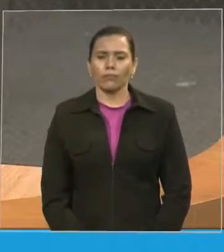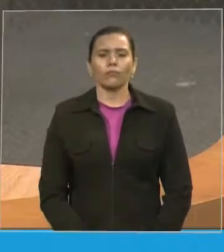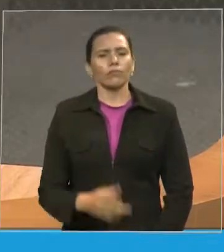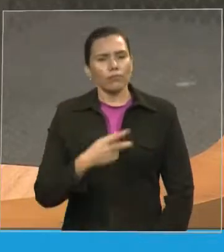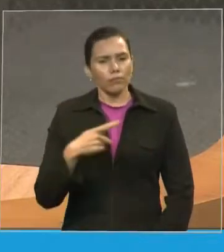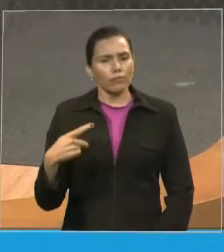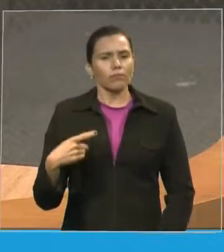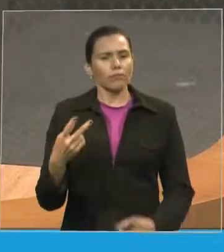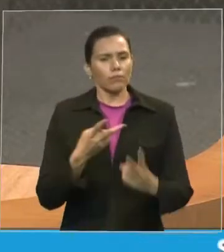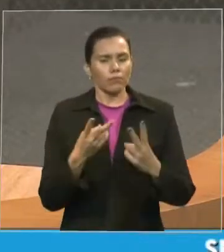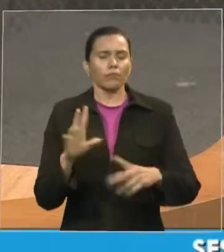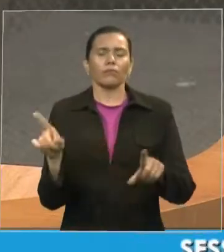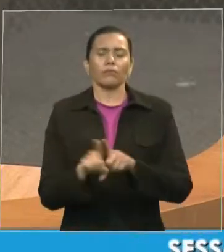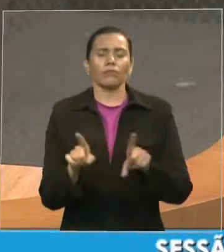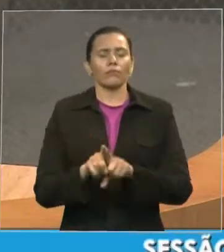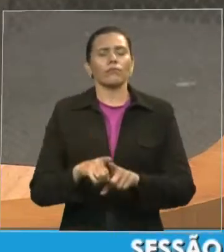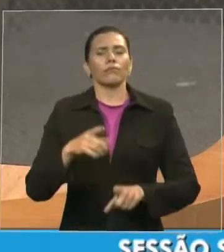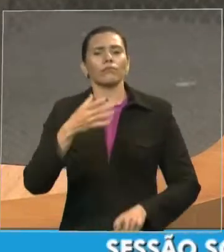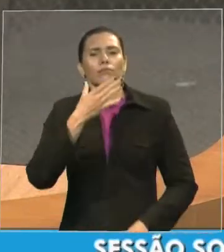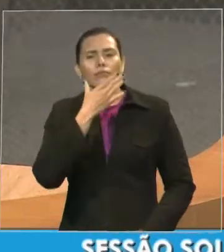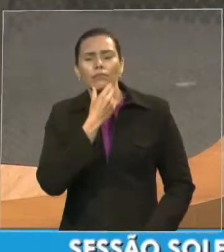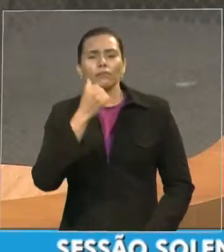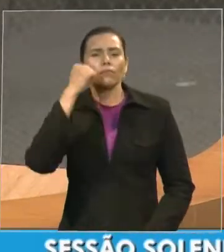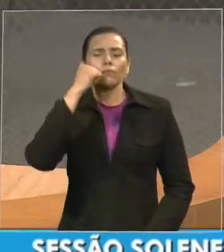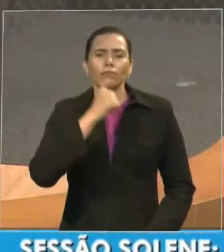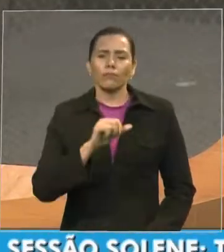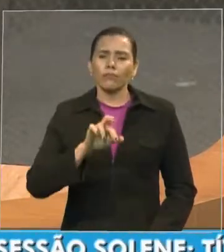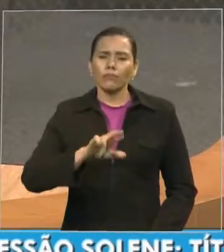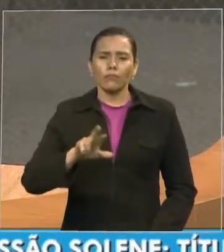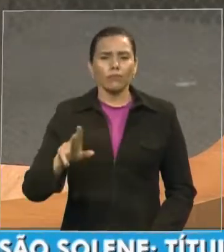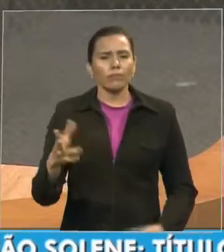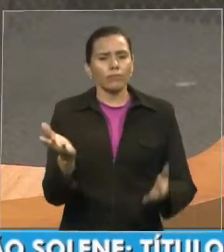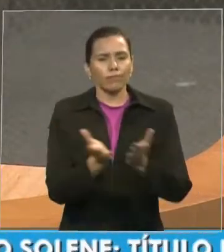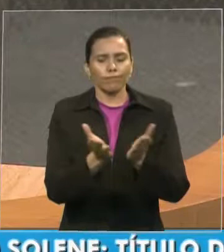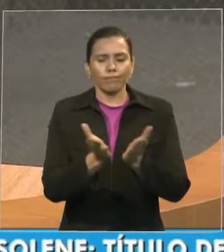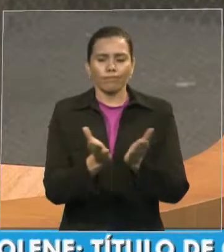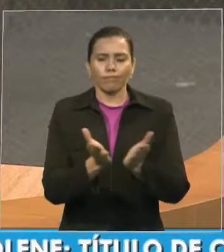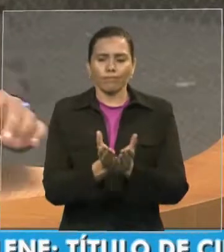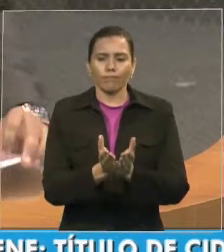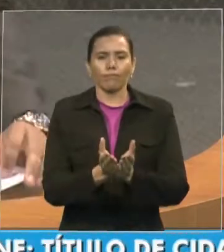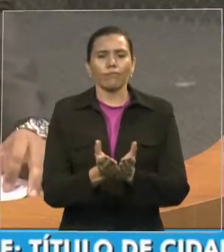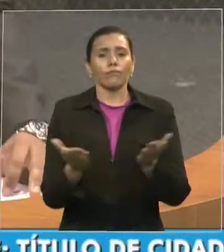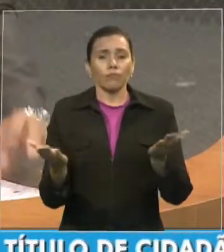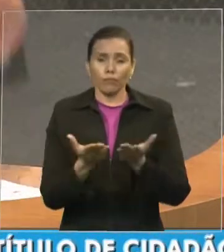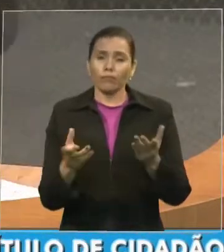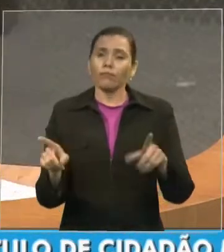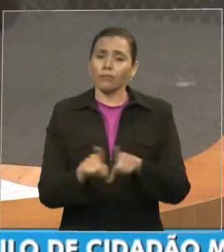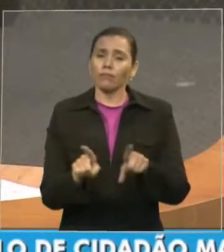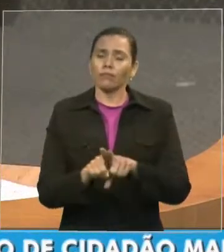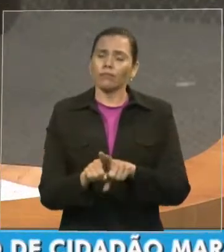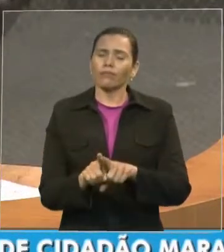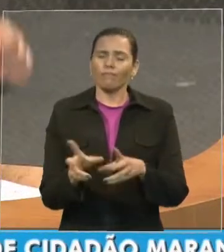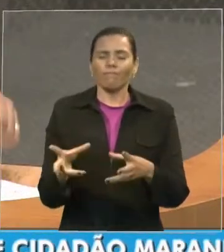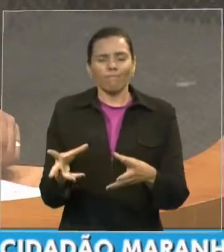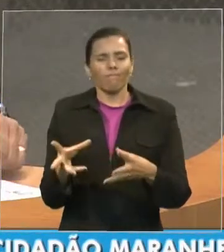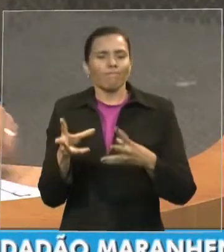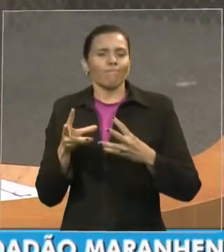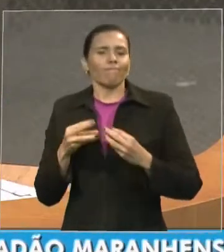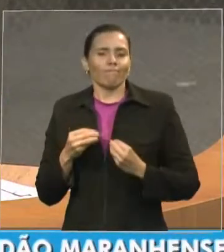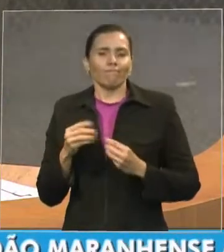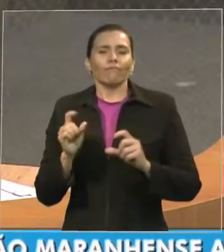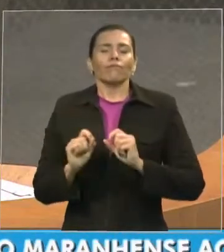aqui recebendo também, como diz o pastor André, esta homenagem. Eu queria, irmãos,